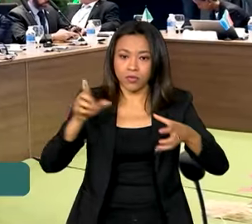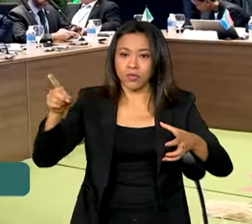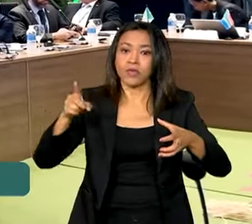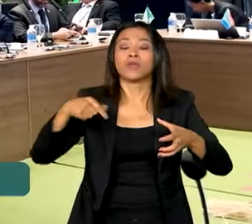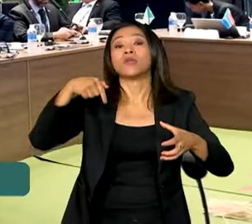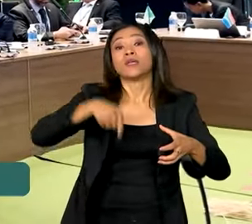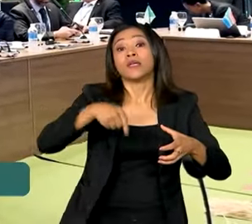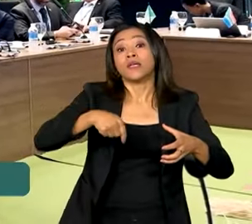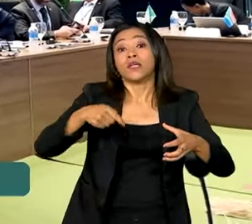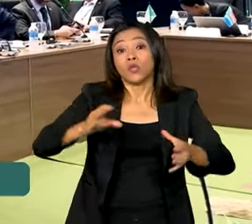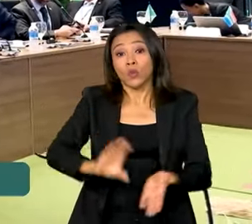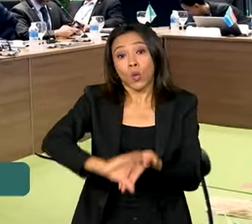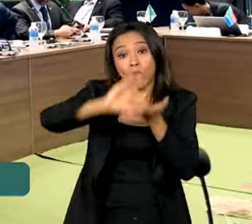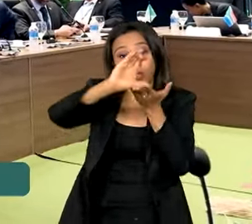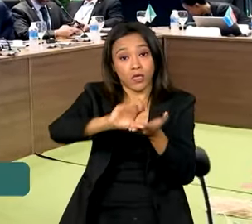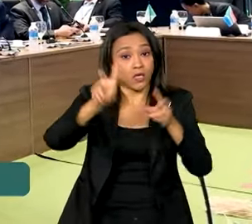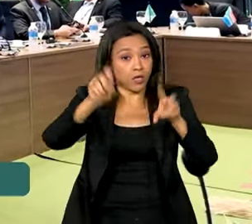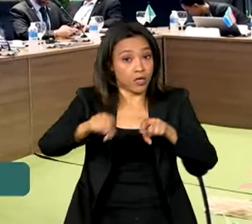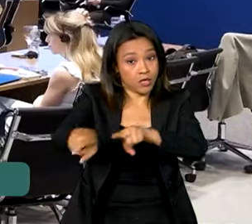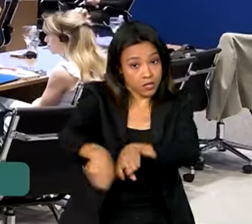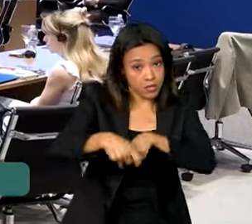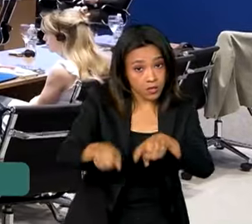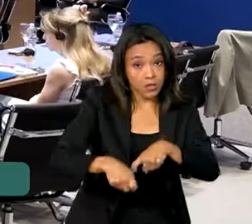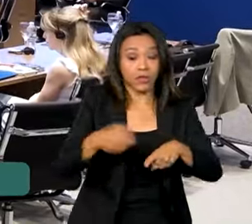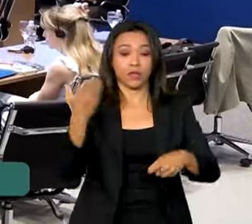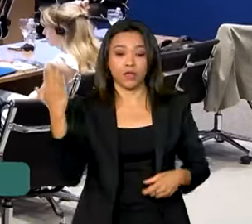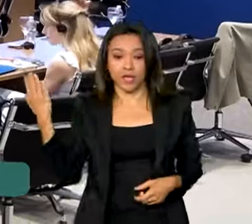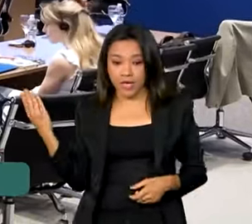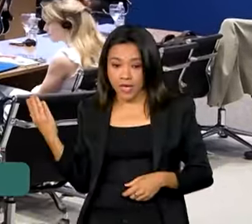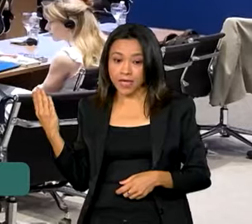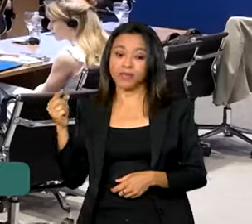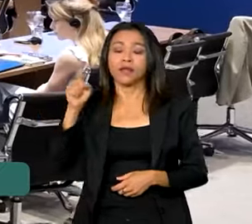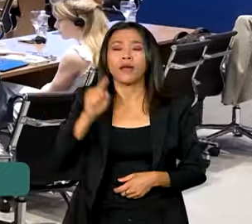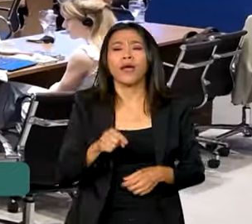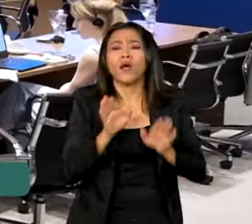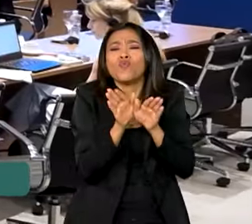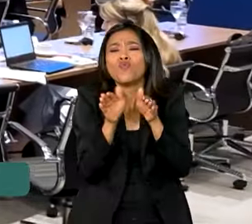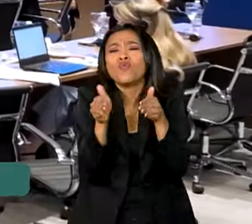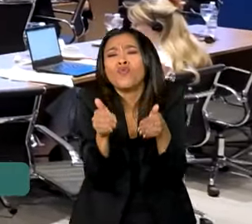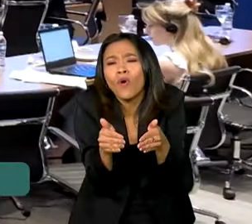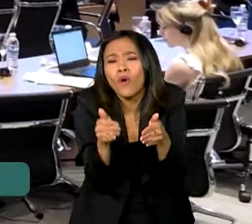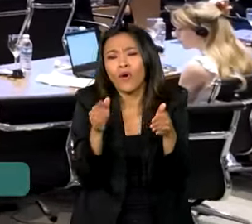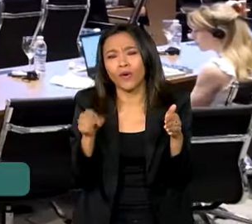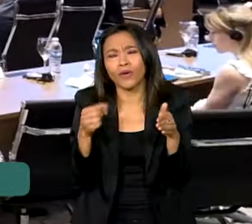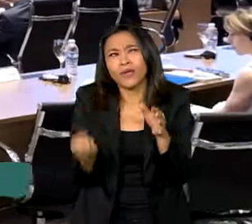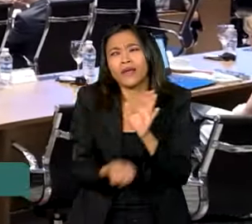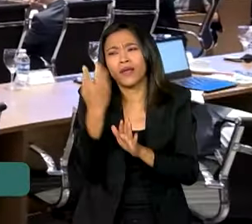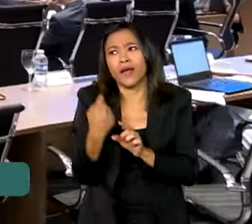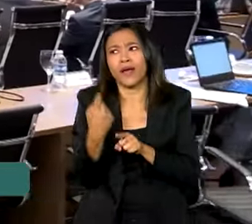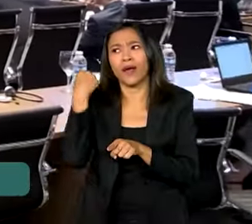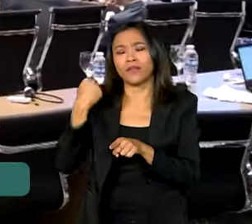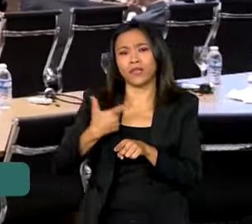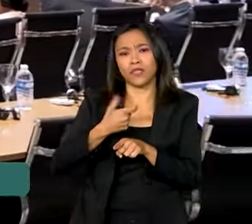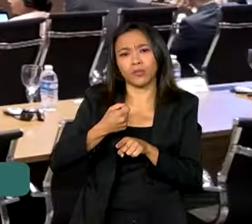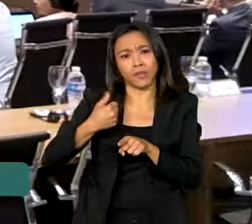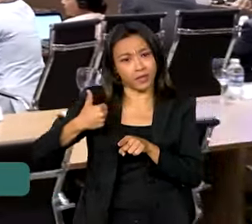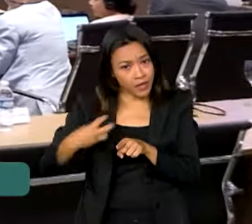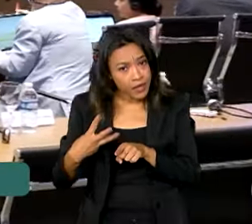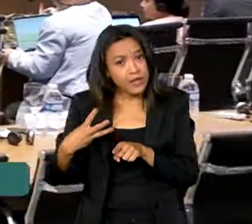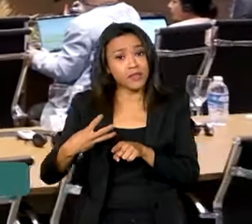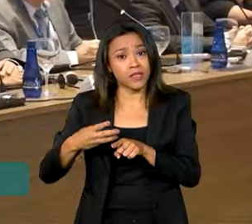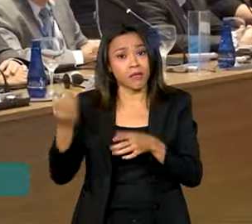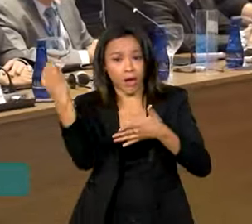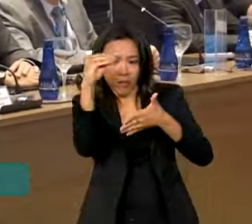reunião do Conselho Agropecuário do Sul. O CAS é um fórum ministerial criado em 2003 para definir as